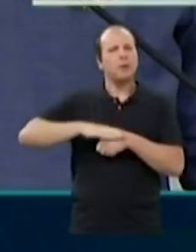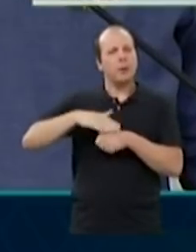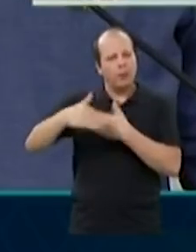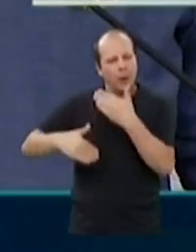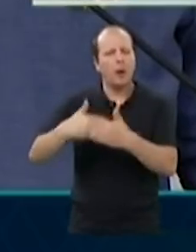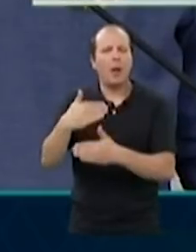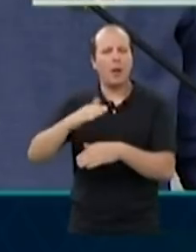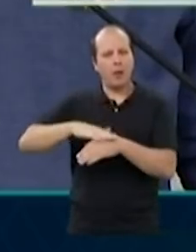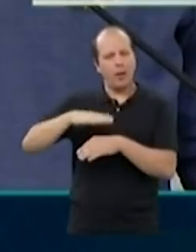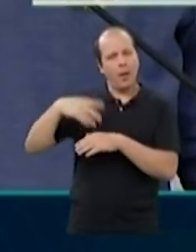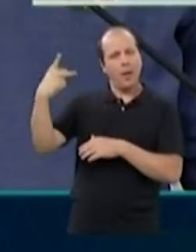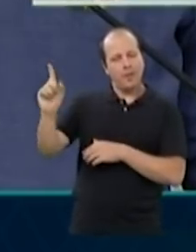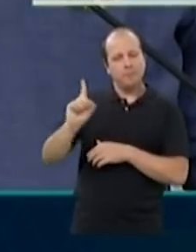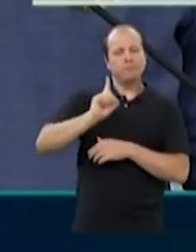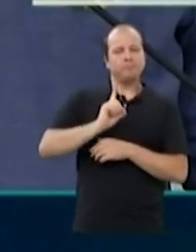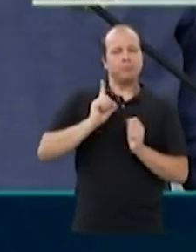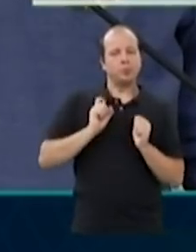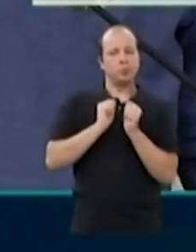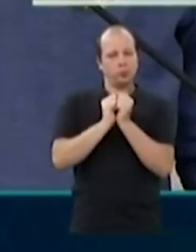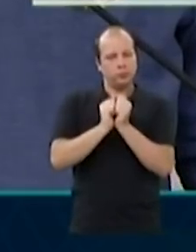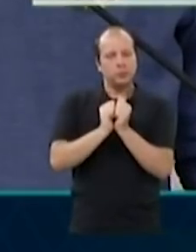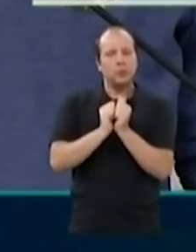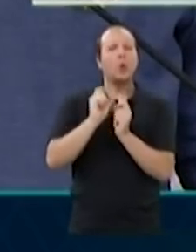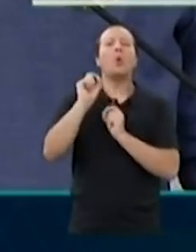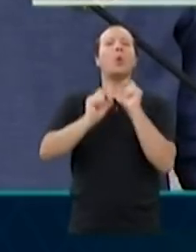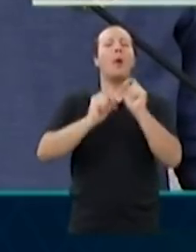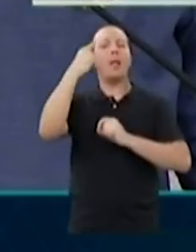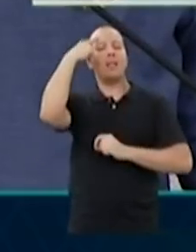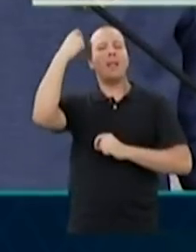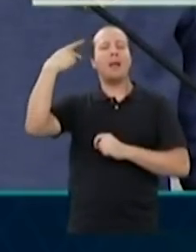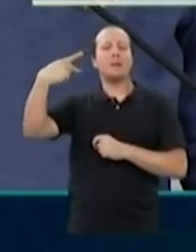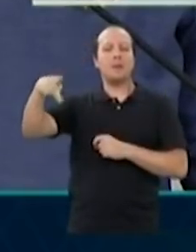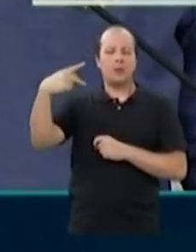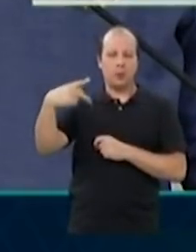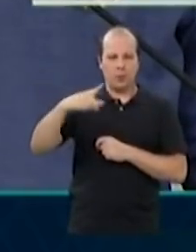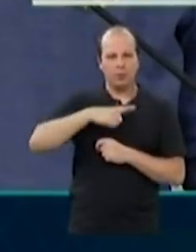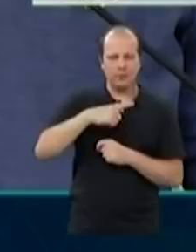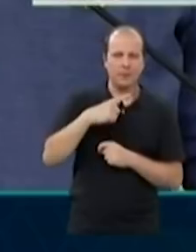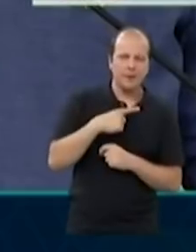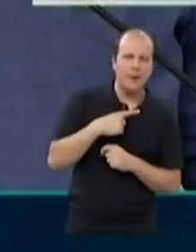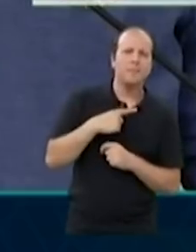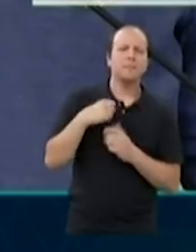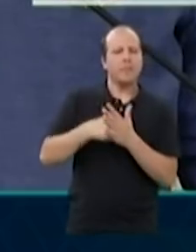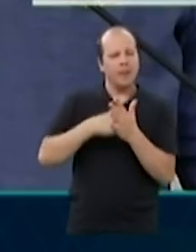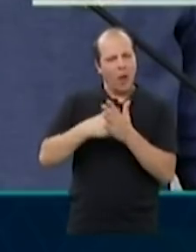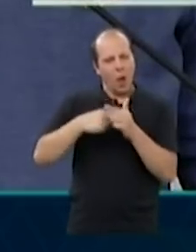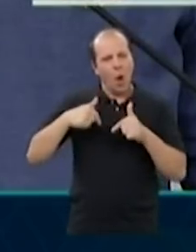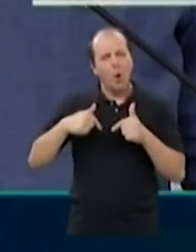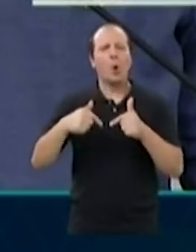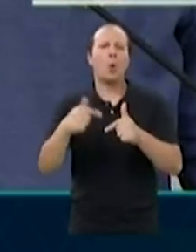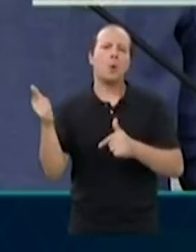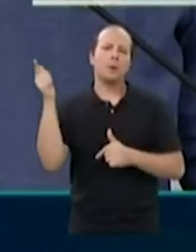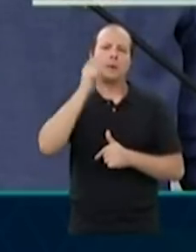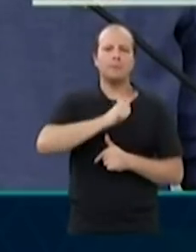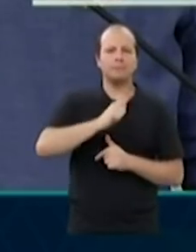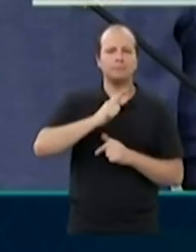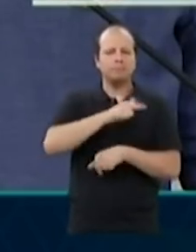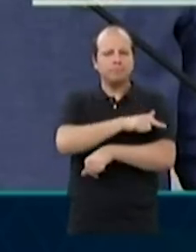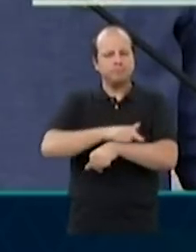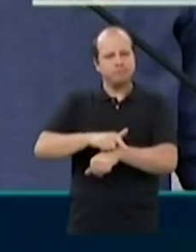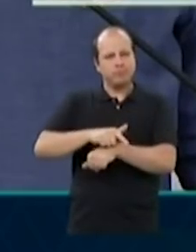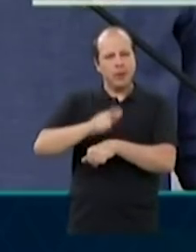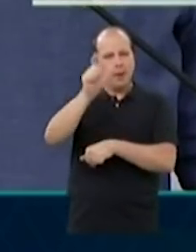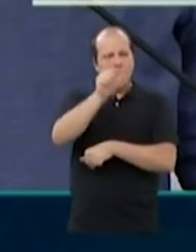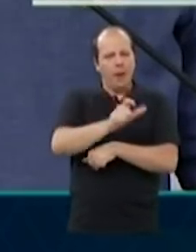saúde no Brasil. E um dos idealizadores da luta em defesa da dignidade humana